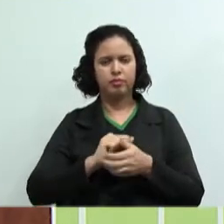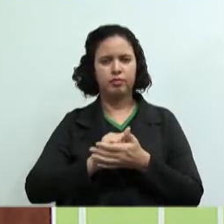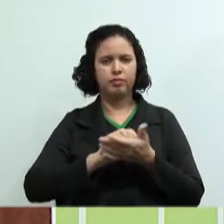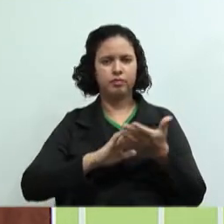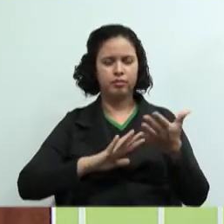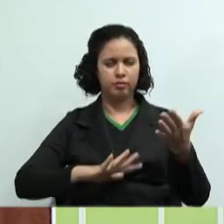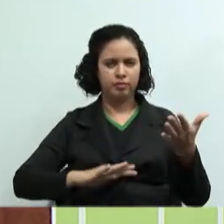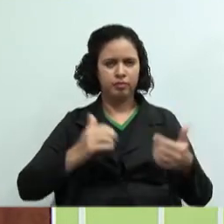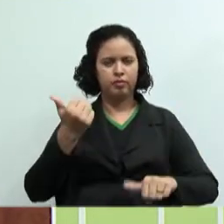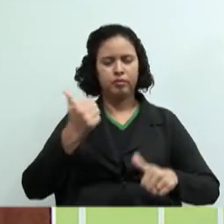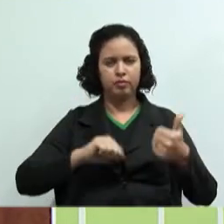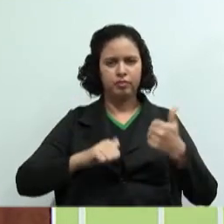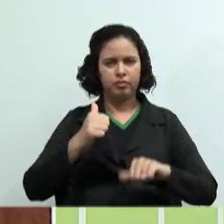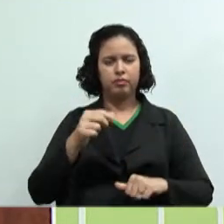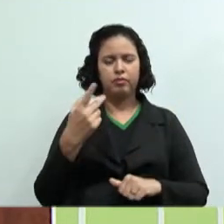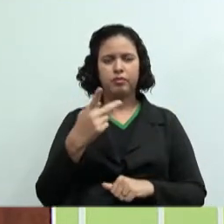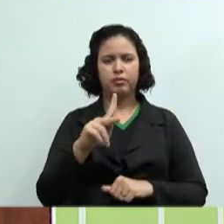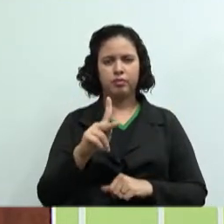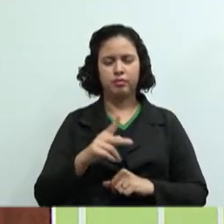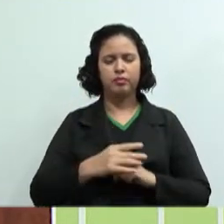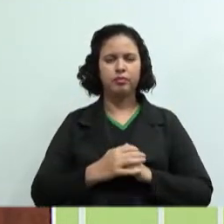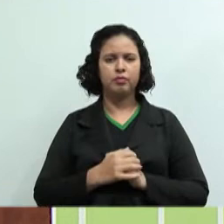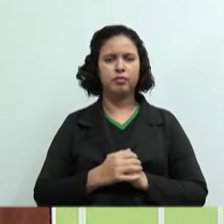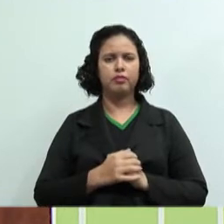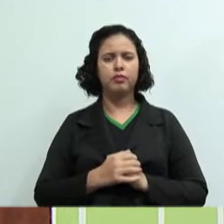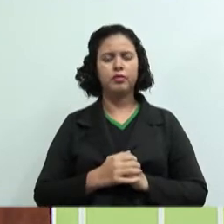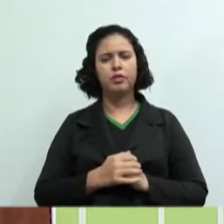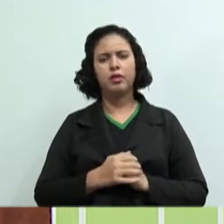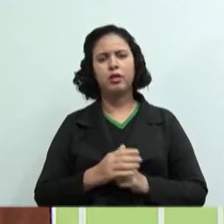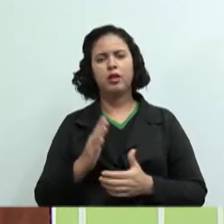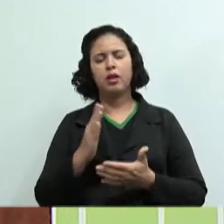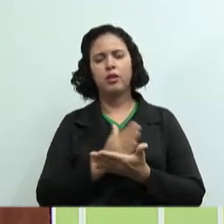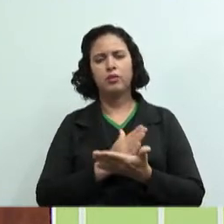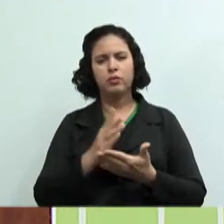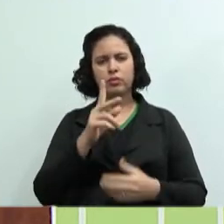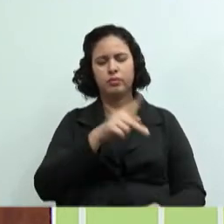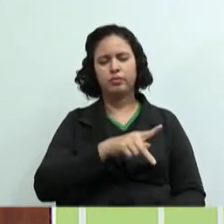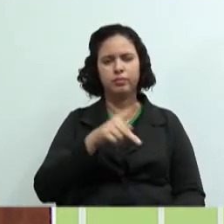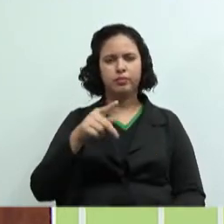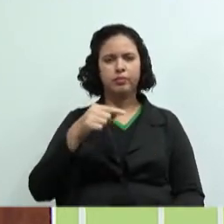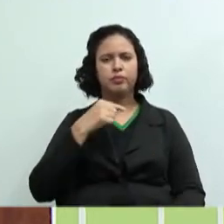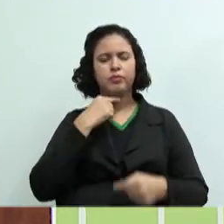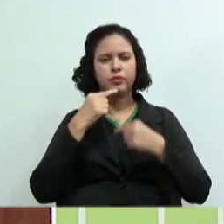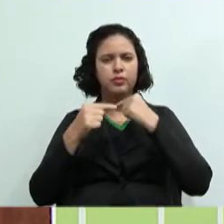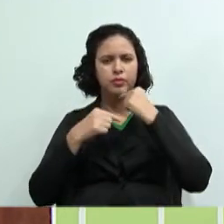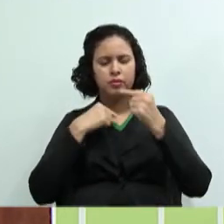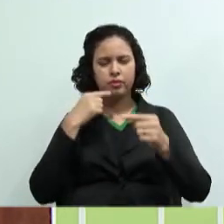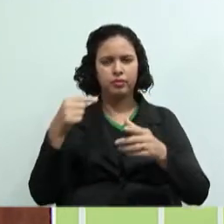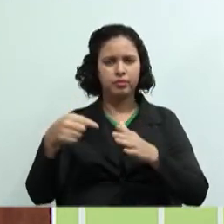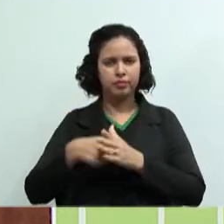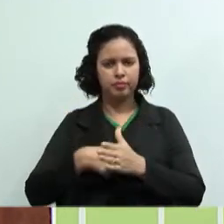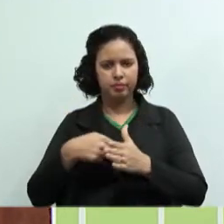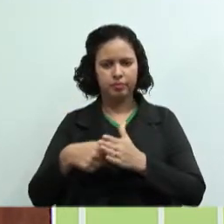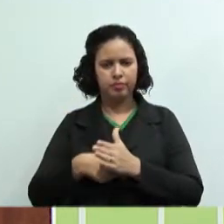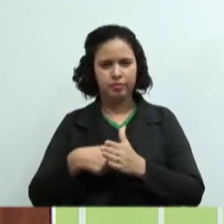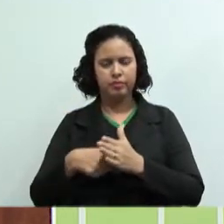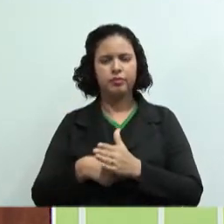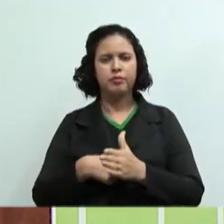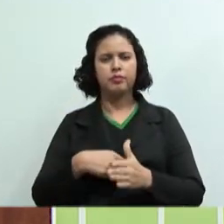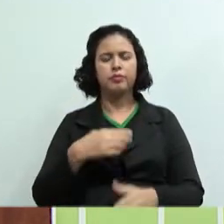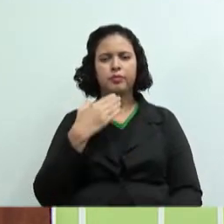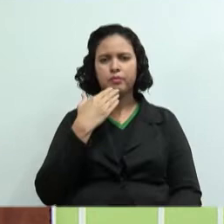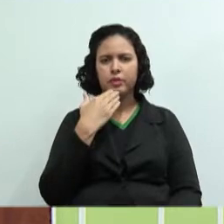avaliativa de vocês. Muitos professores estão com dúvida de como construir esse trabalho. Eu peço aqueles